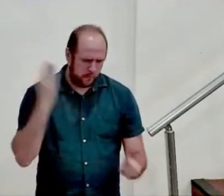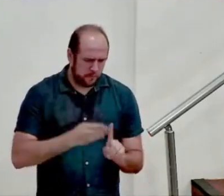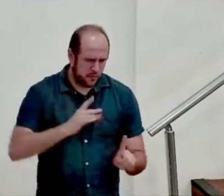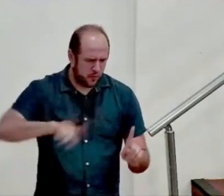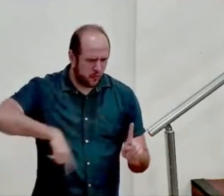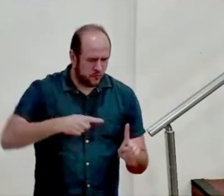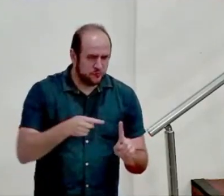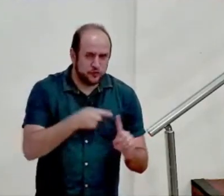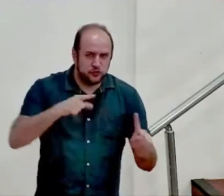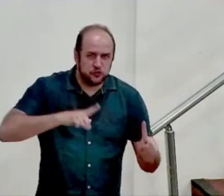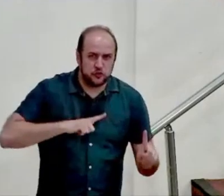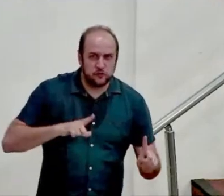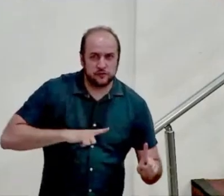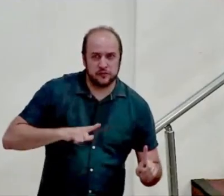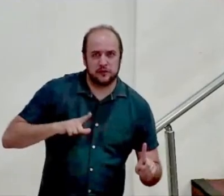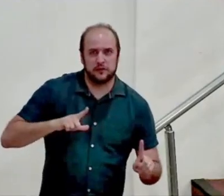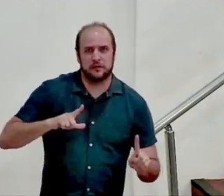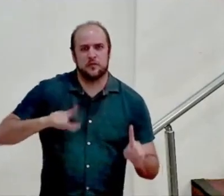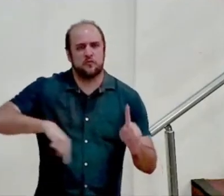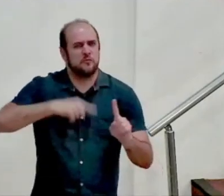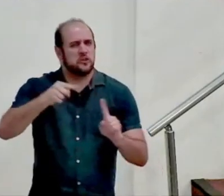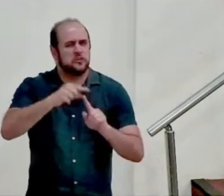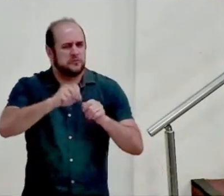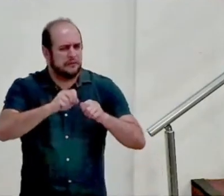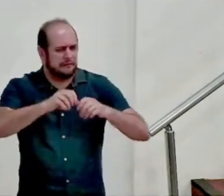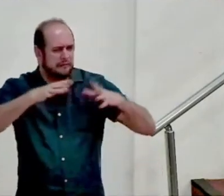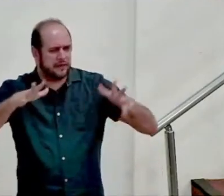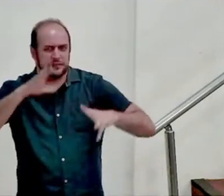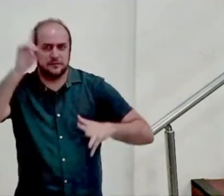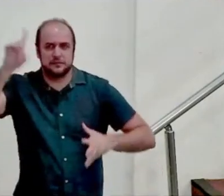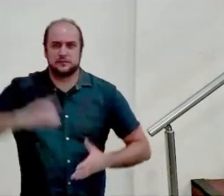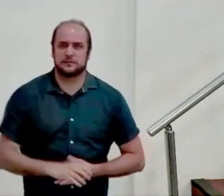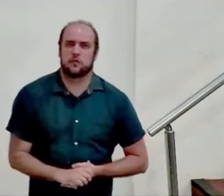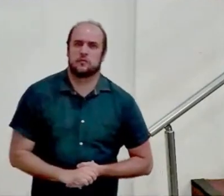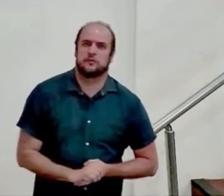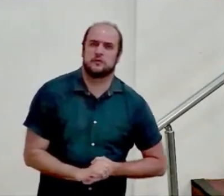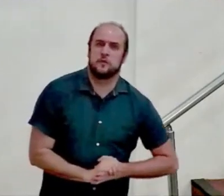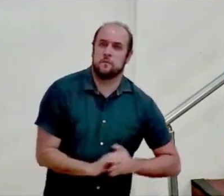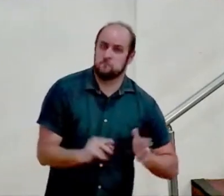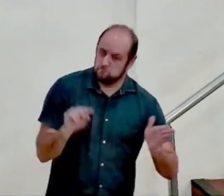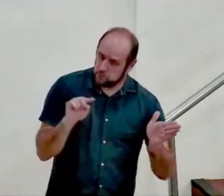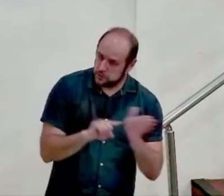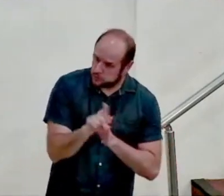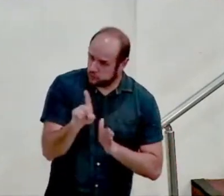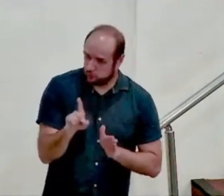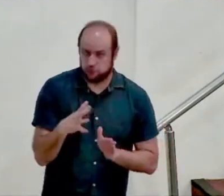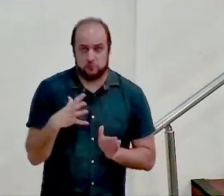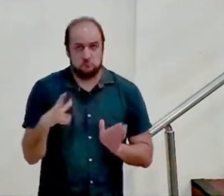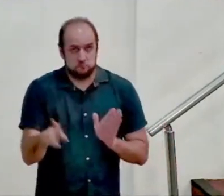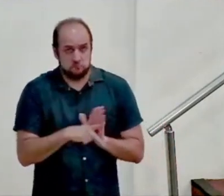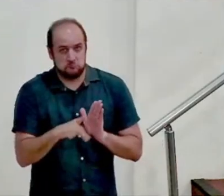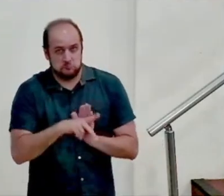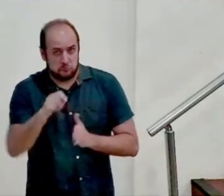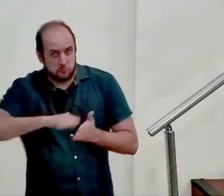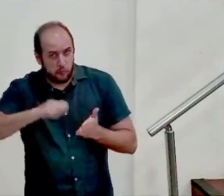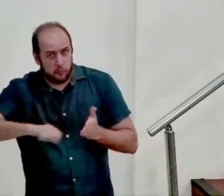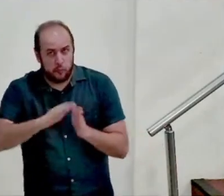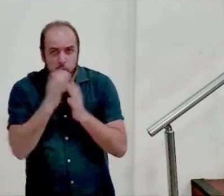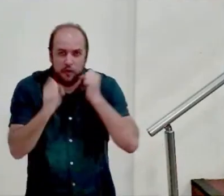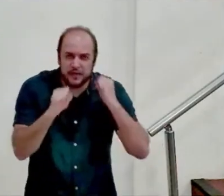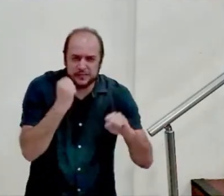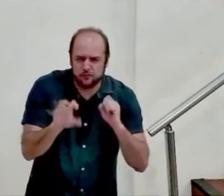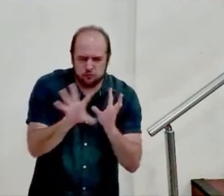criativo, soberano de Deus. É uma pergunta que, a sua maneira, resume o